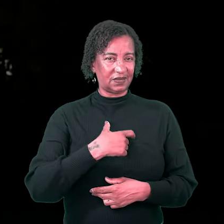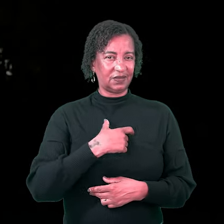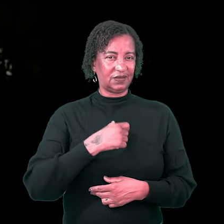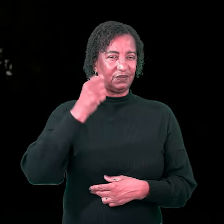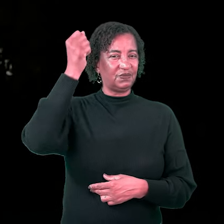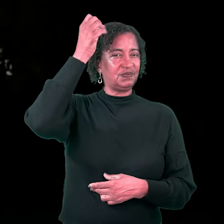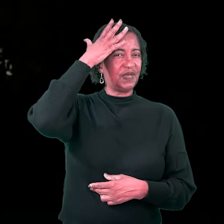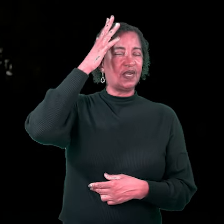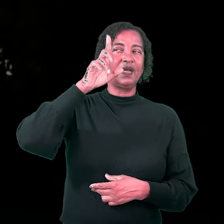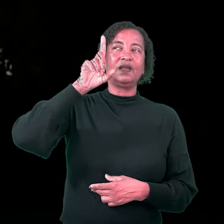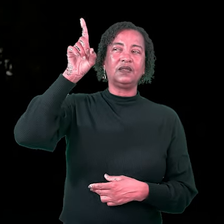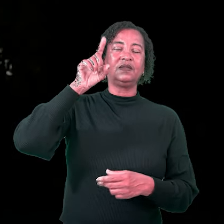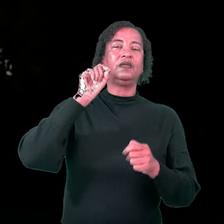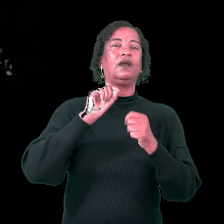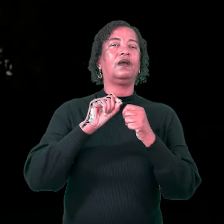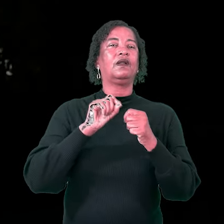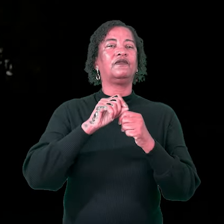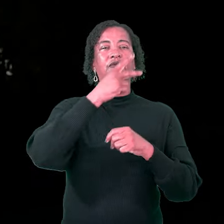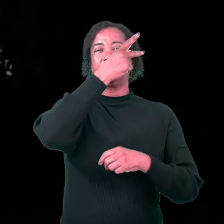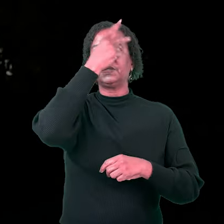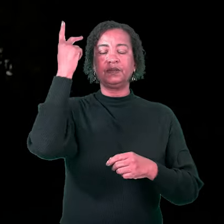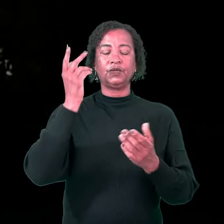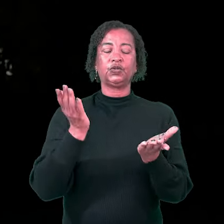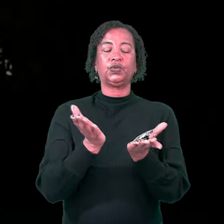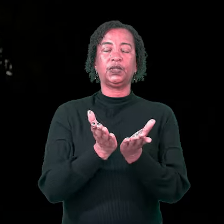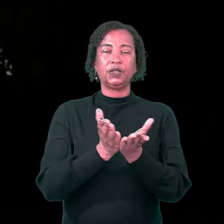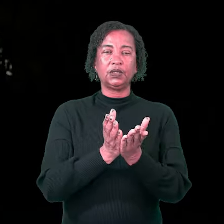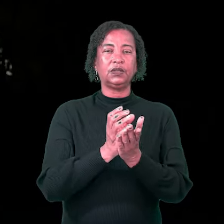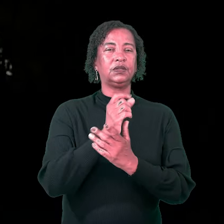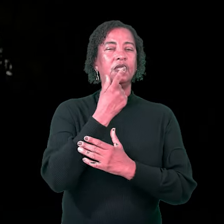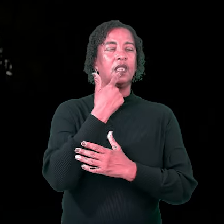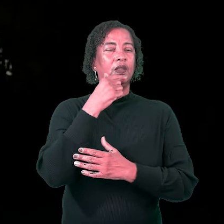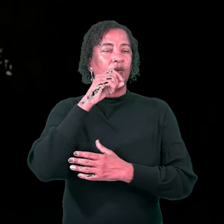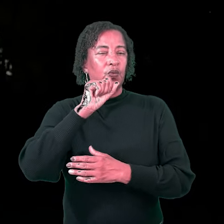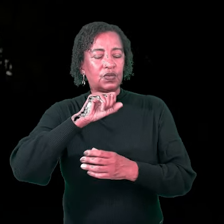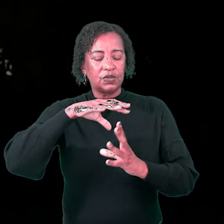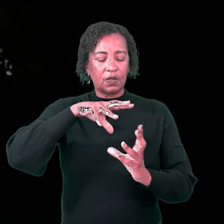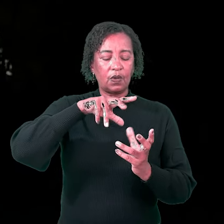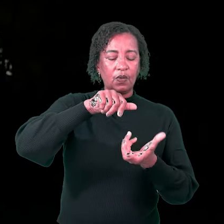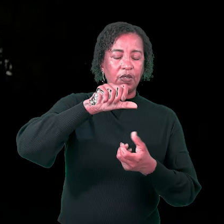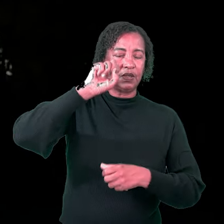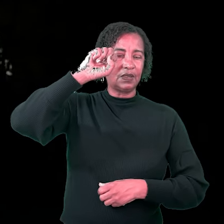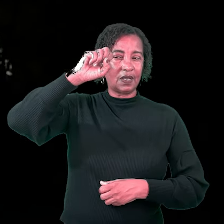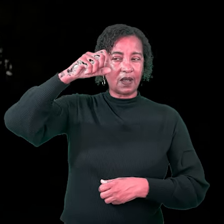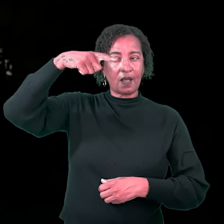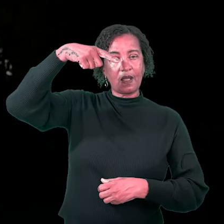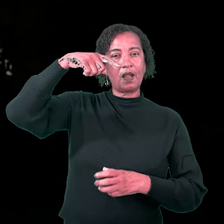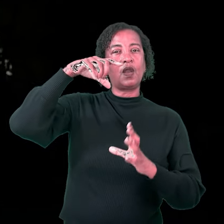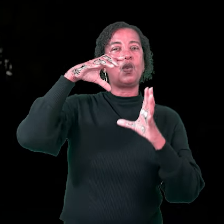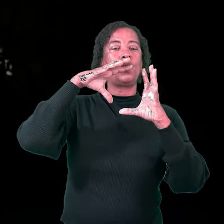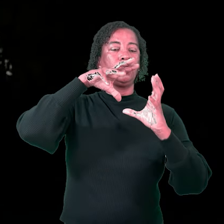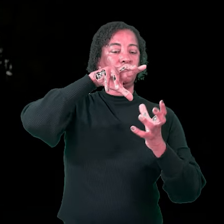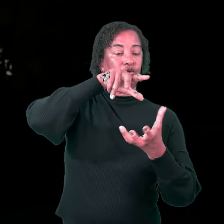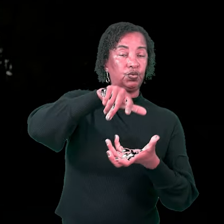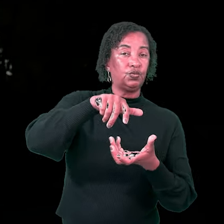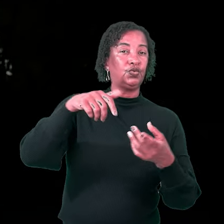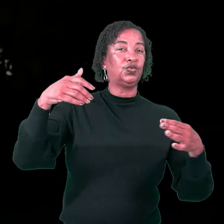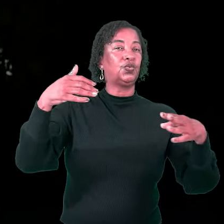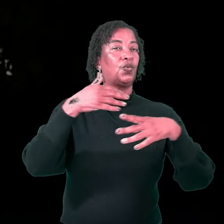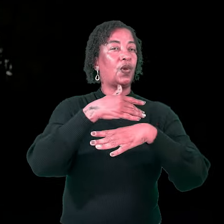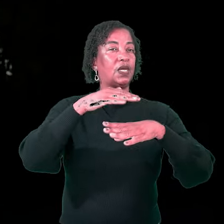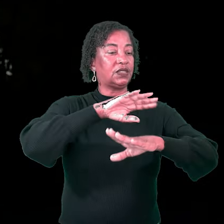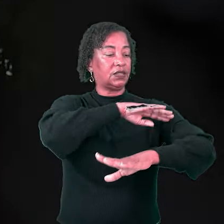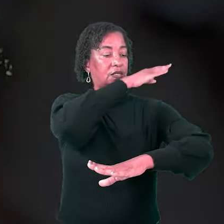Deus, elas farão do cristão o sal da terra, a luz do mundo, uma cidade sobre um monte que não pode ser